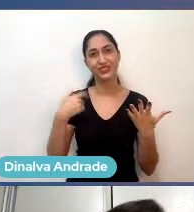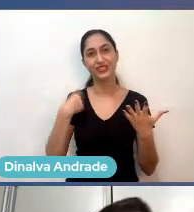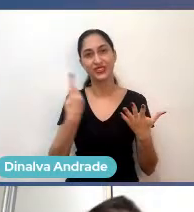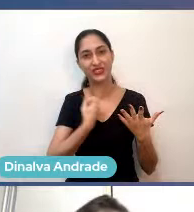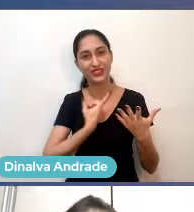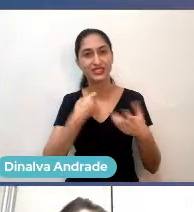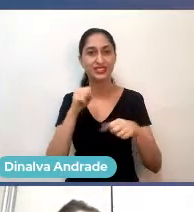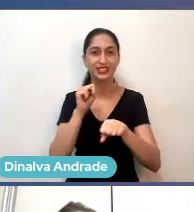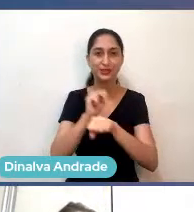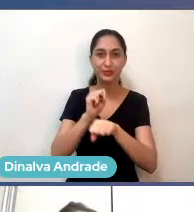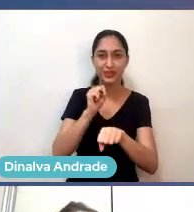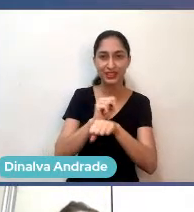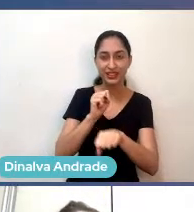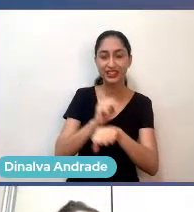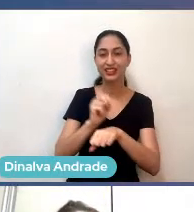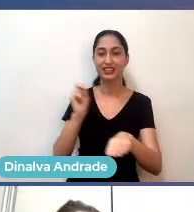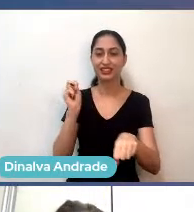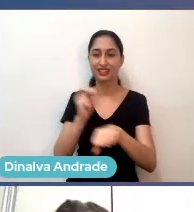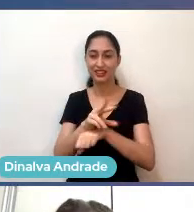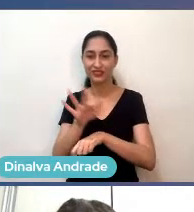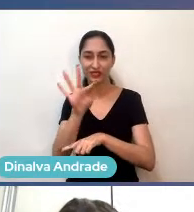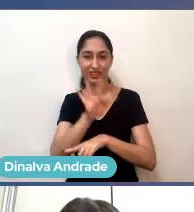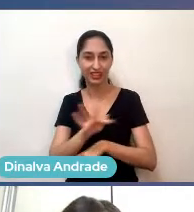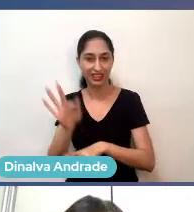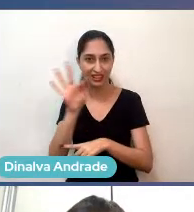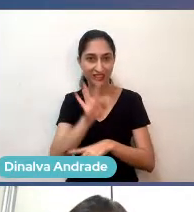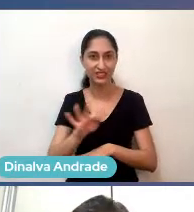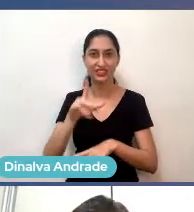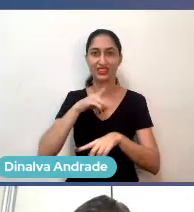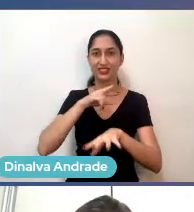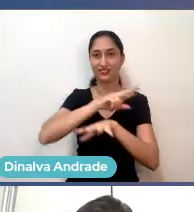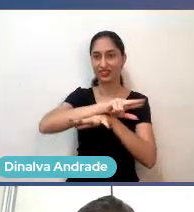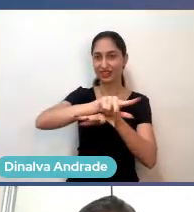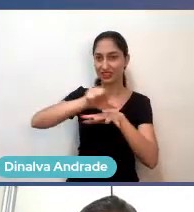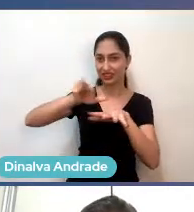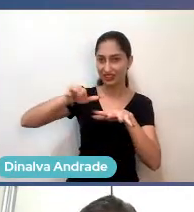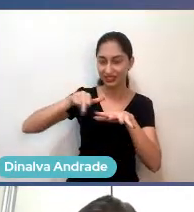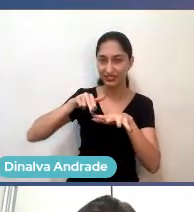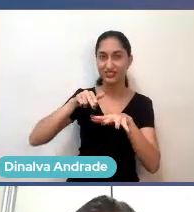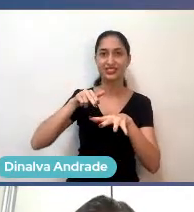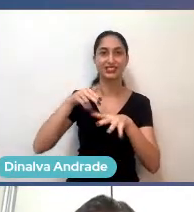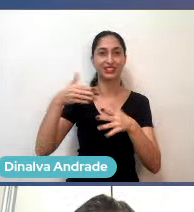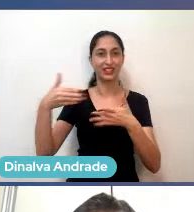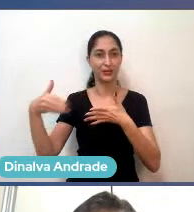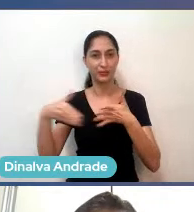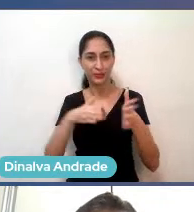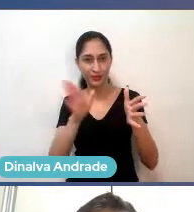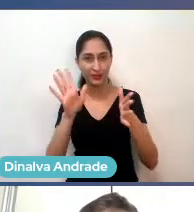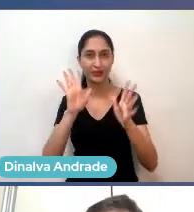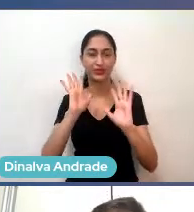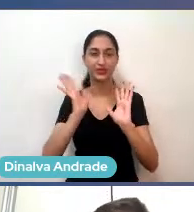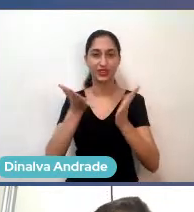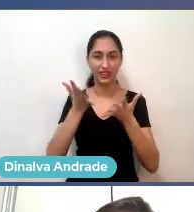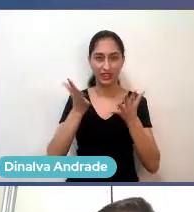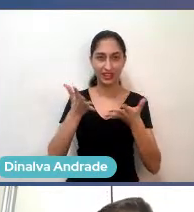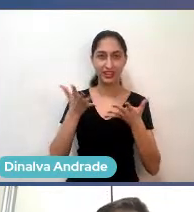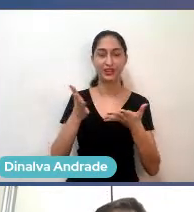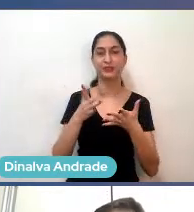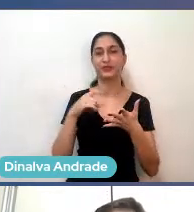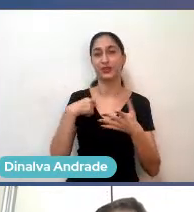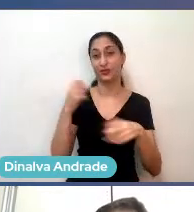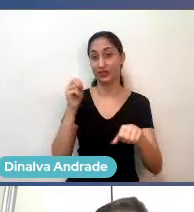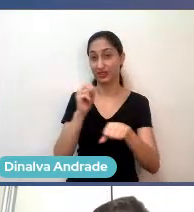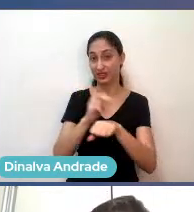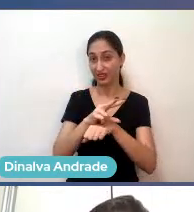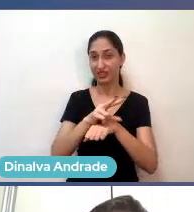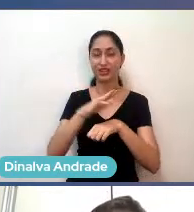entra na faculdade, né? Então, com vários caminhos. E aí, o primeiro que eu tive foi, depois que eu entrei no mundo